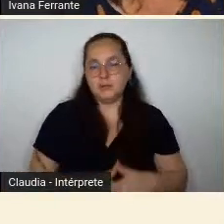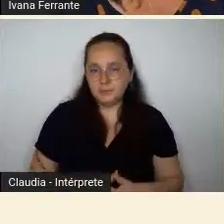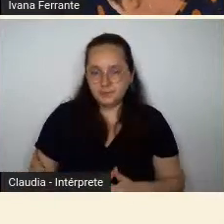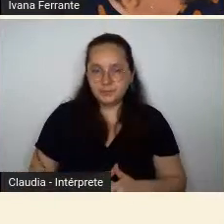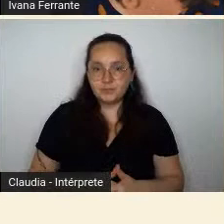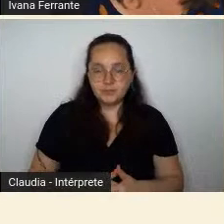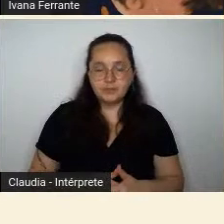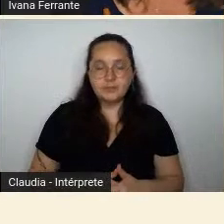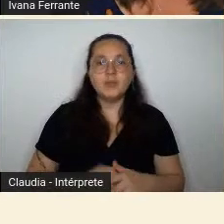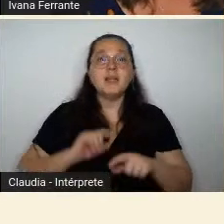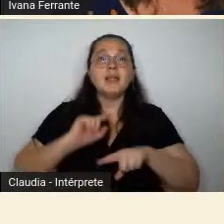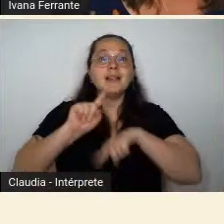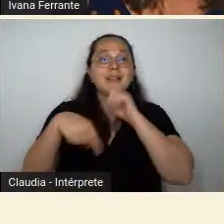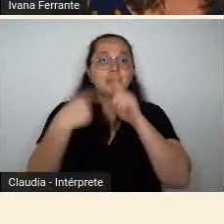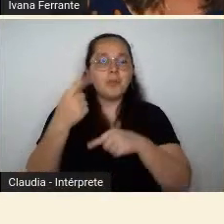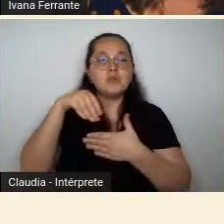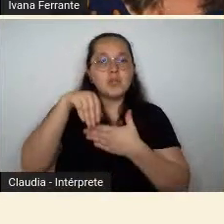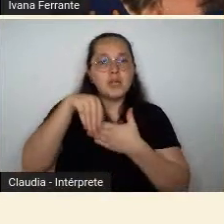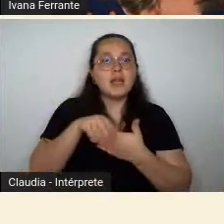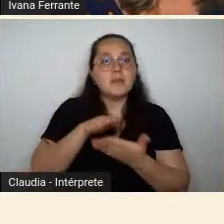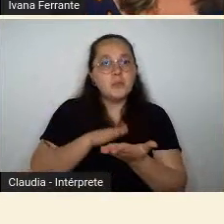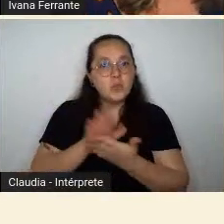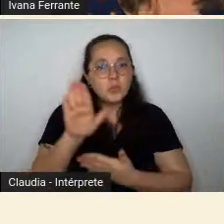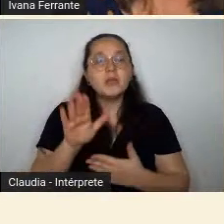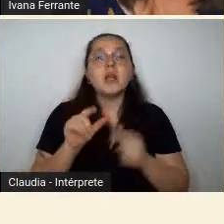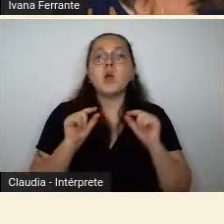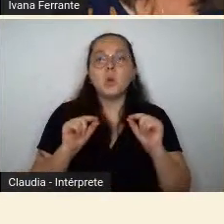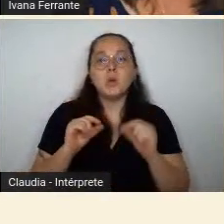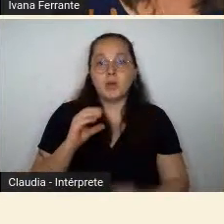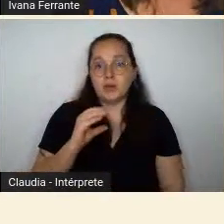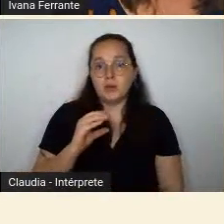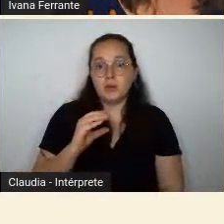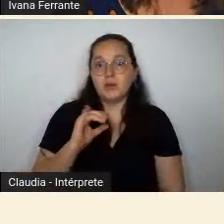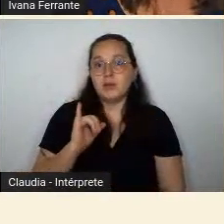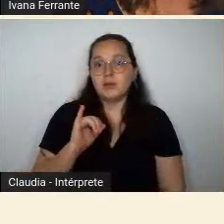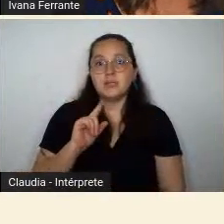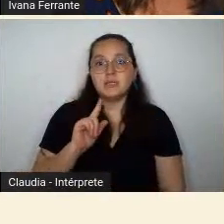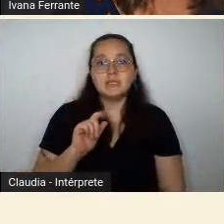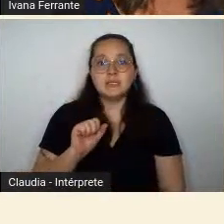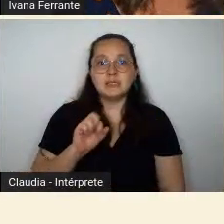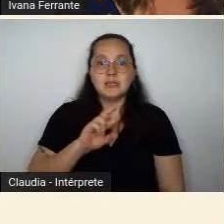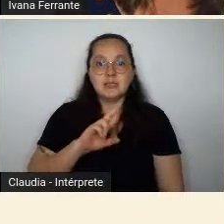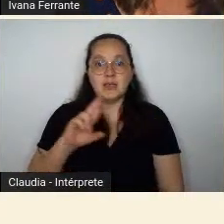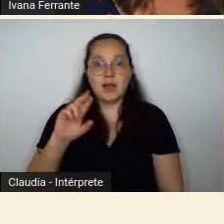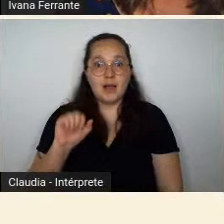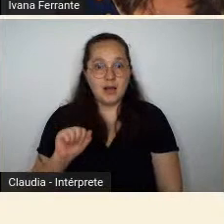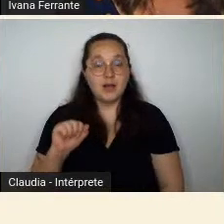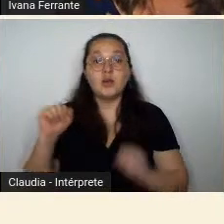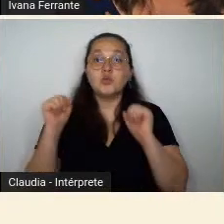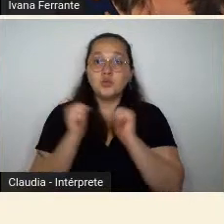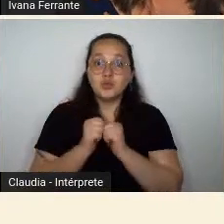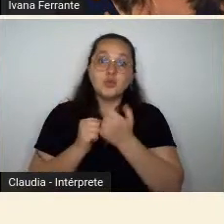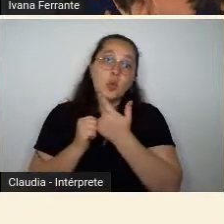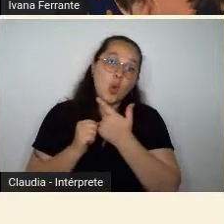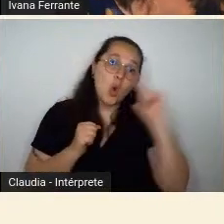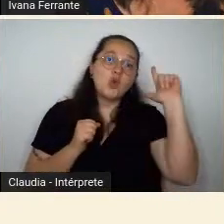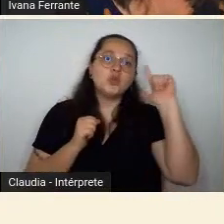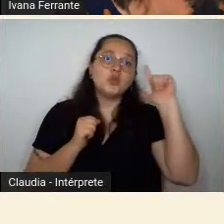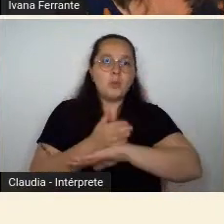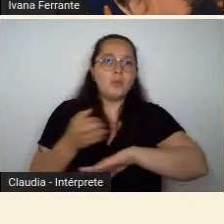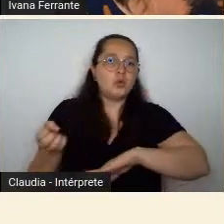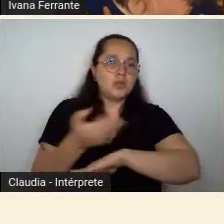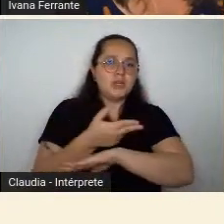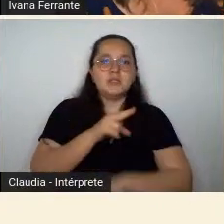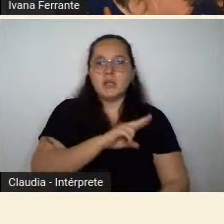publica muito na Cigarra, então, ao lado, por exemplo, de outro modernista, Guilherme de Almeida, e é